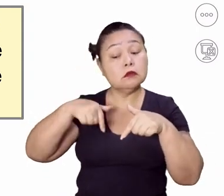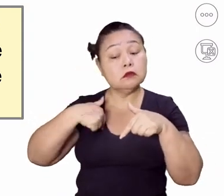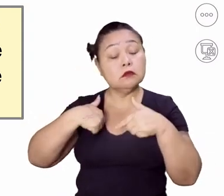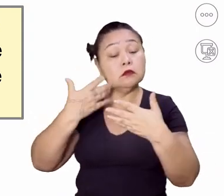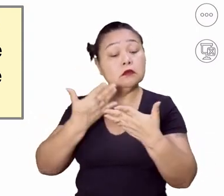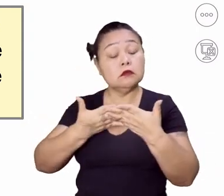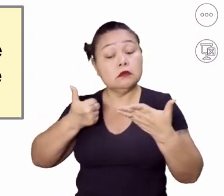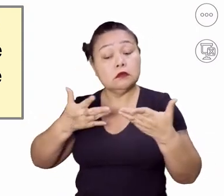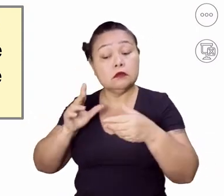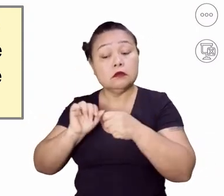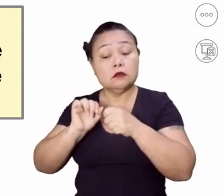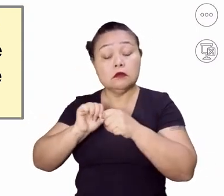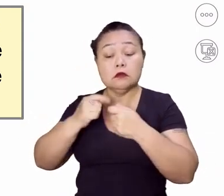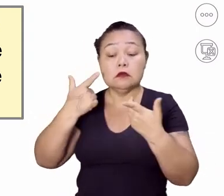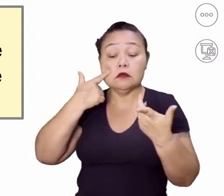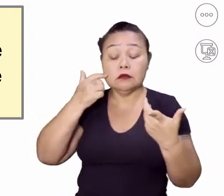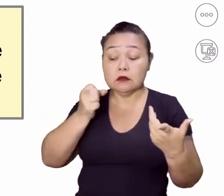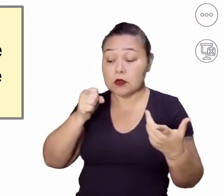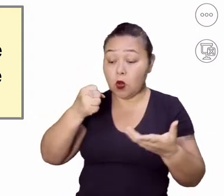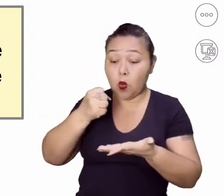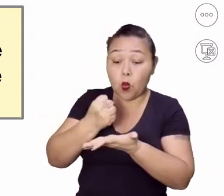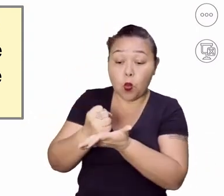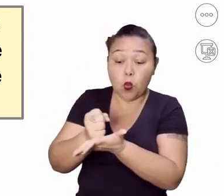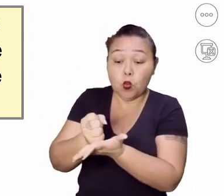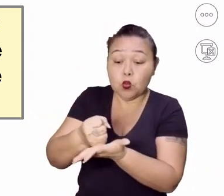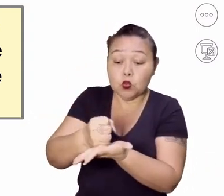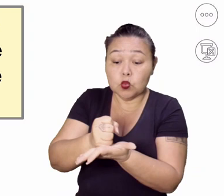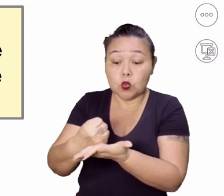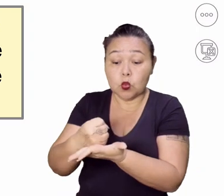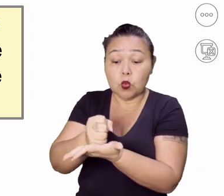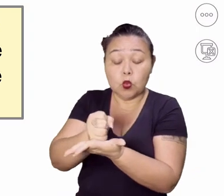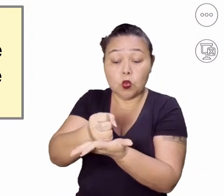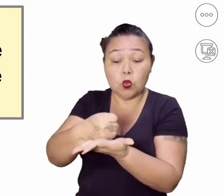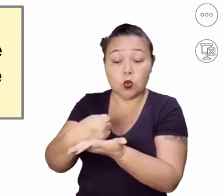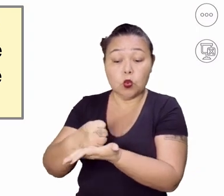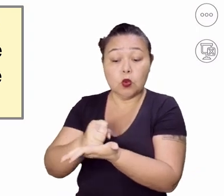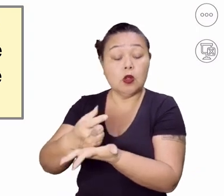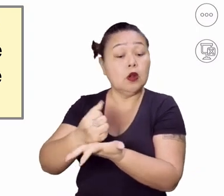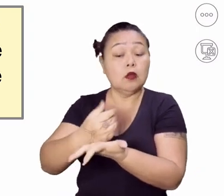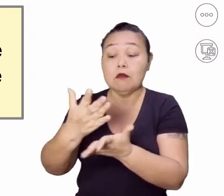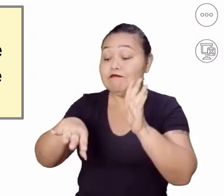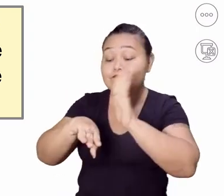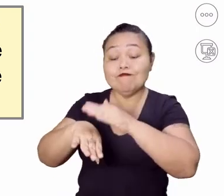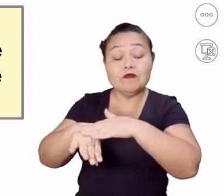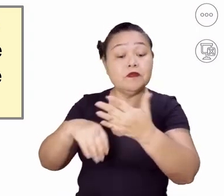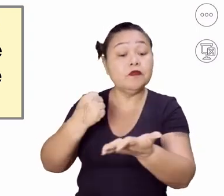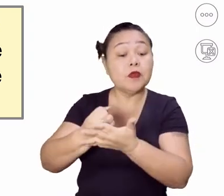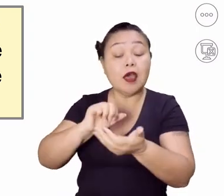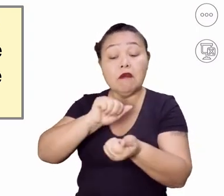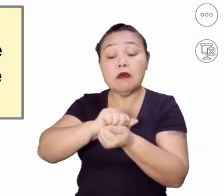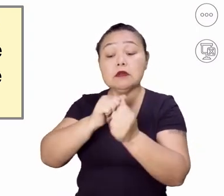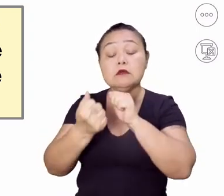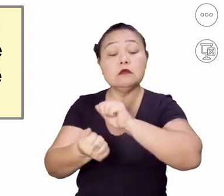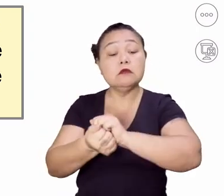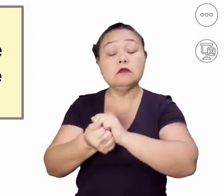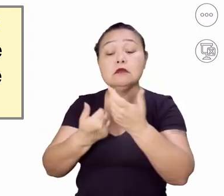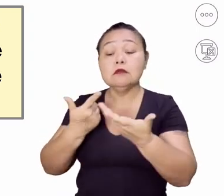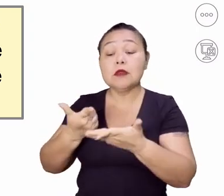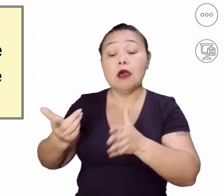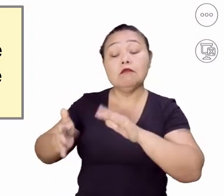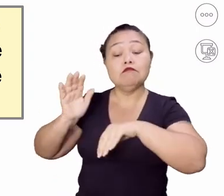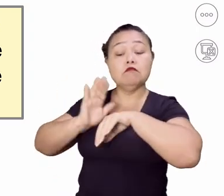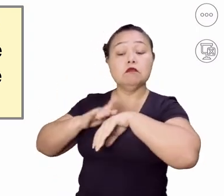eliminação do controle manual do trabalhador, né? Então, ele vai se adaptar a um gerenciamento,